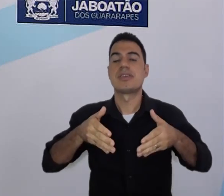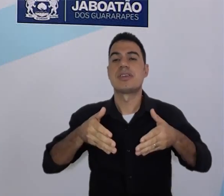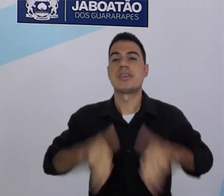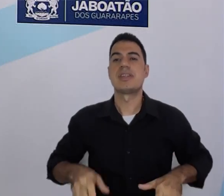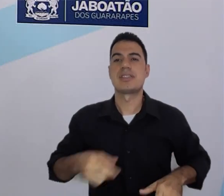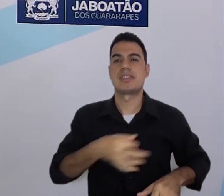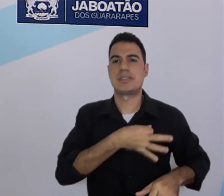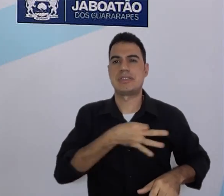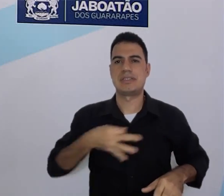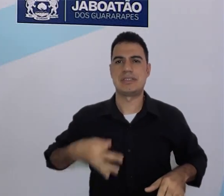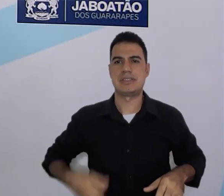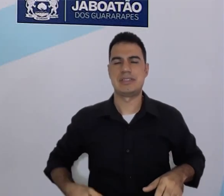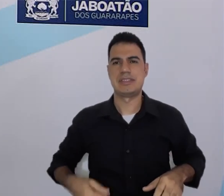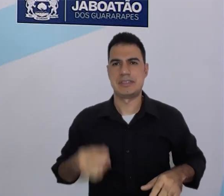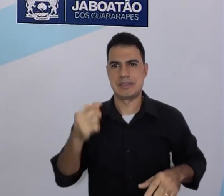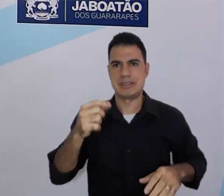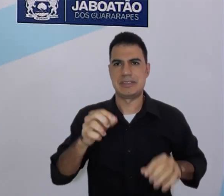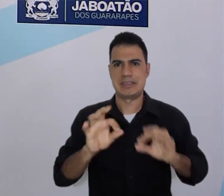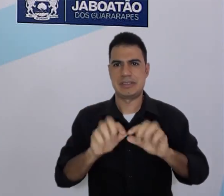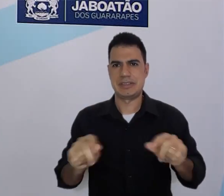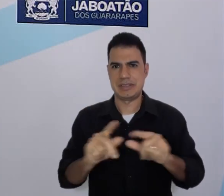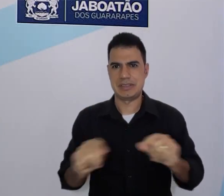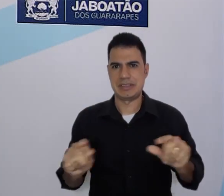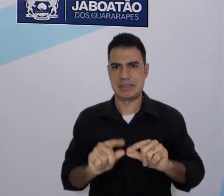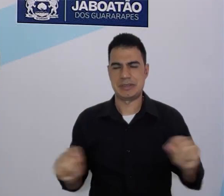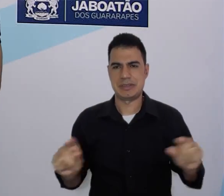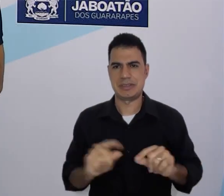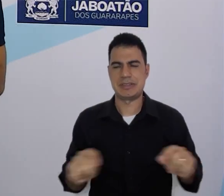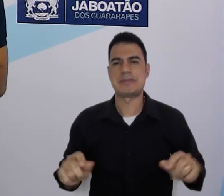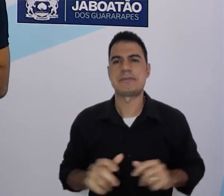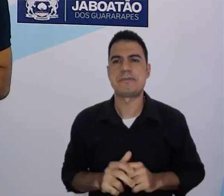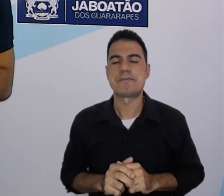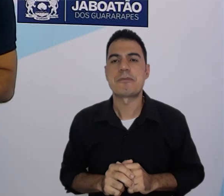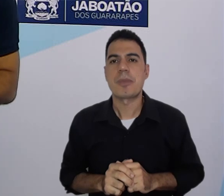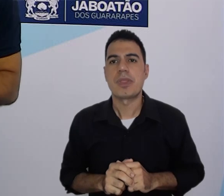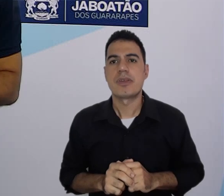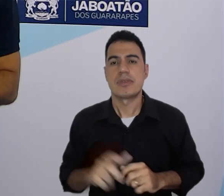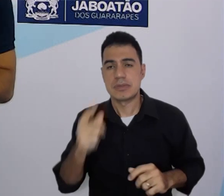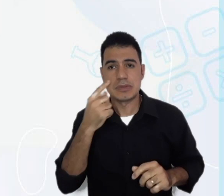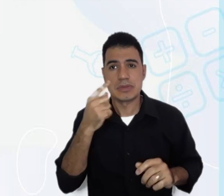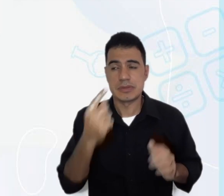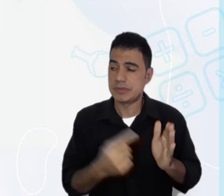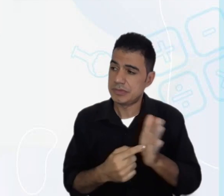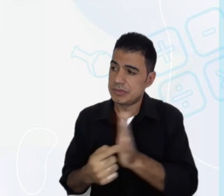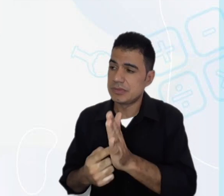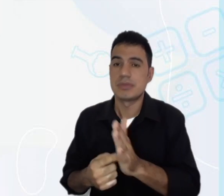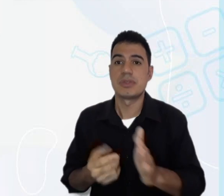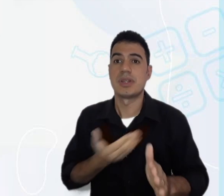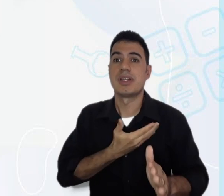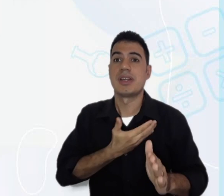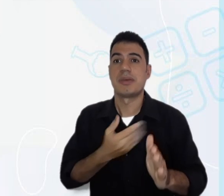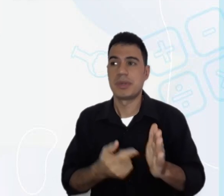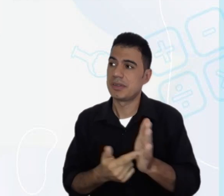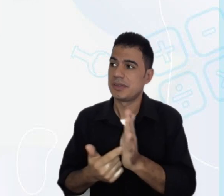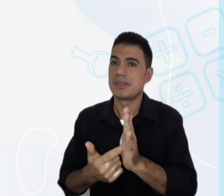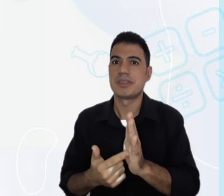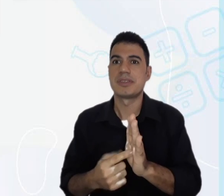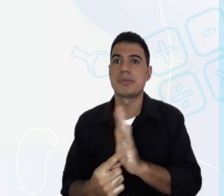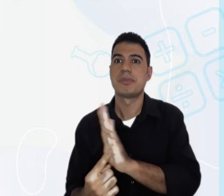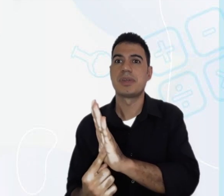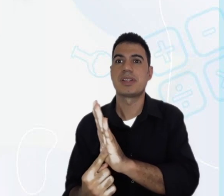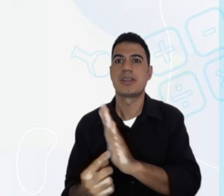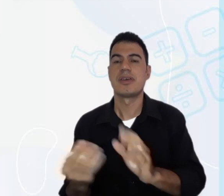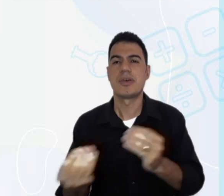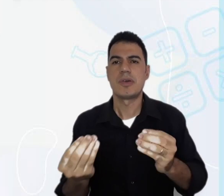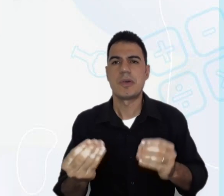Dá uma olhada no Shun apresentando seia. He is seia.